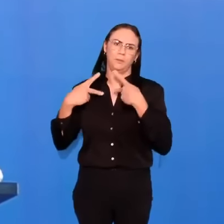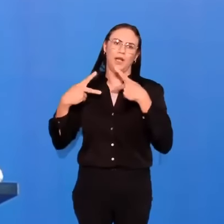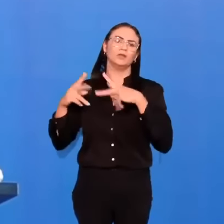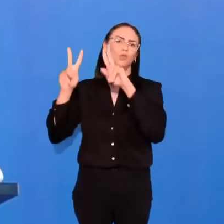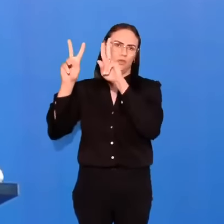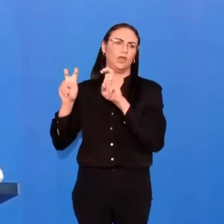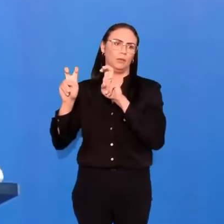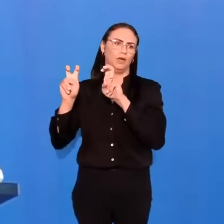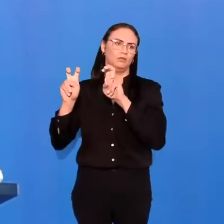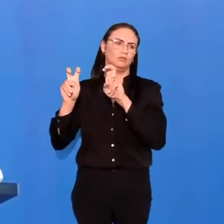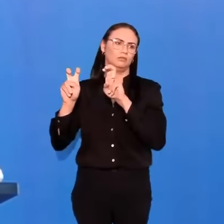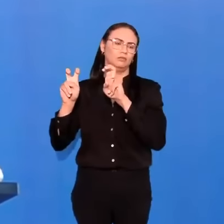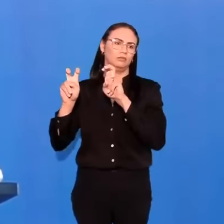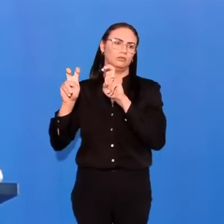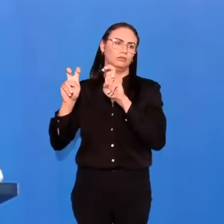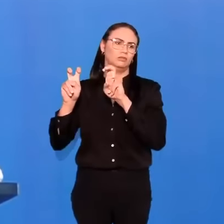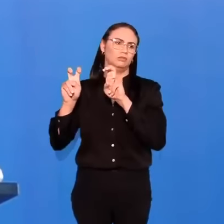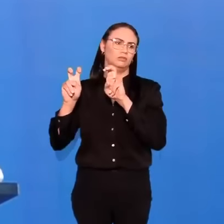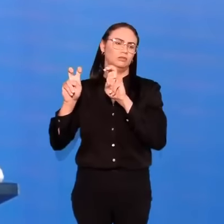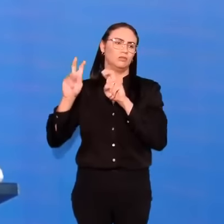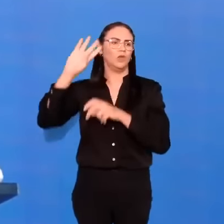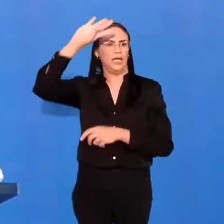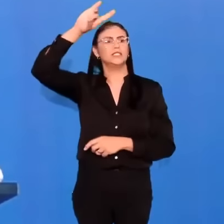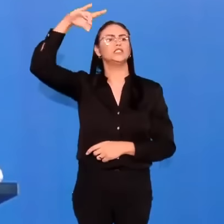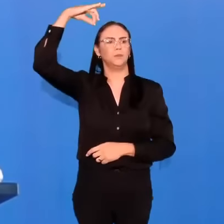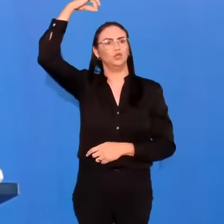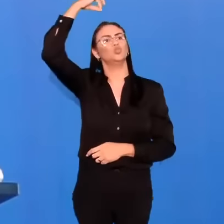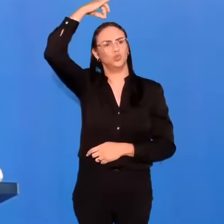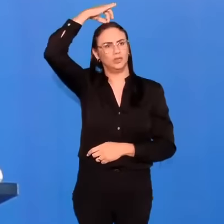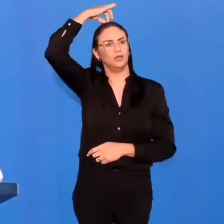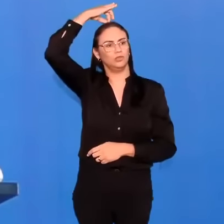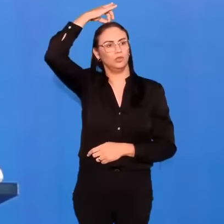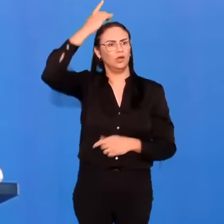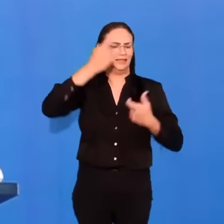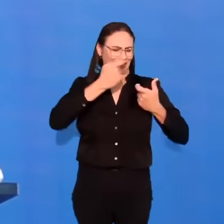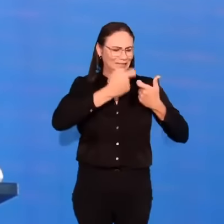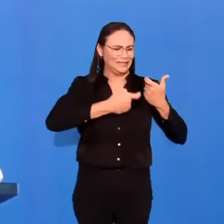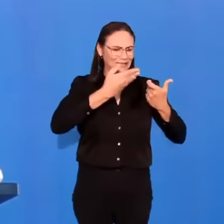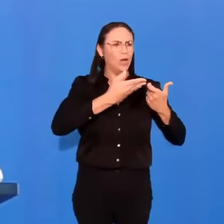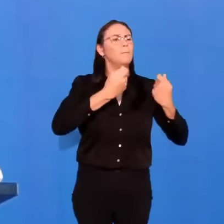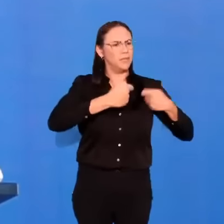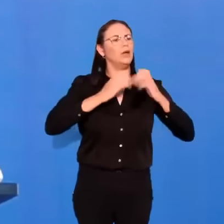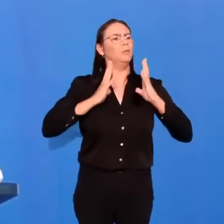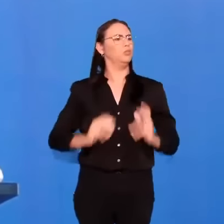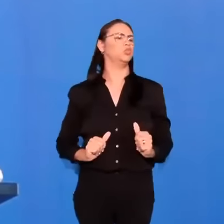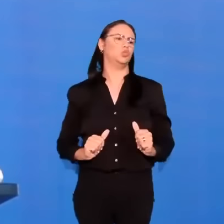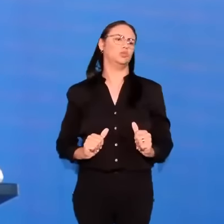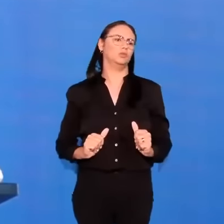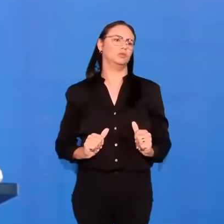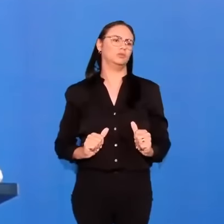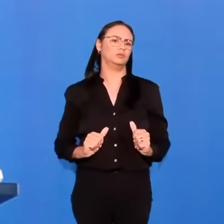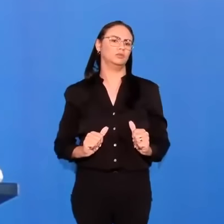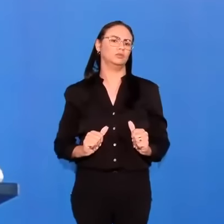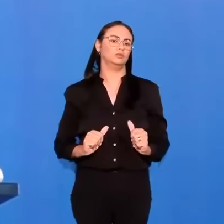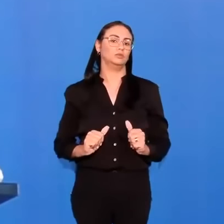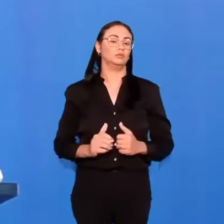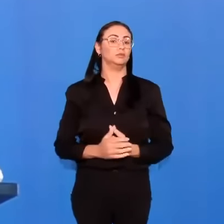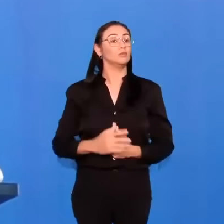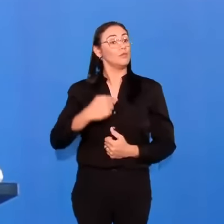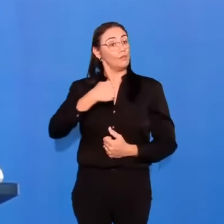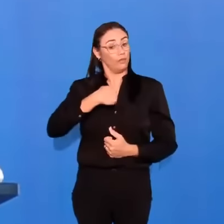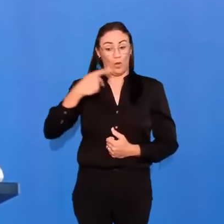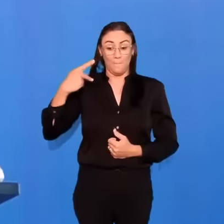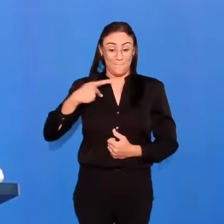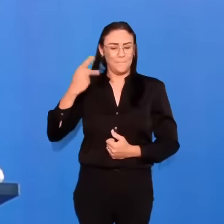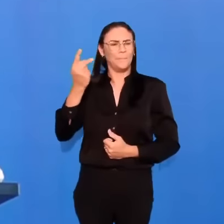Espírito Santo e a pureza sexual. Como pastor há mais